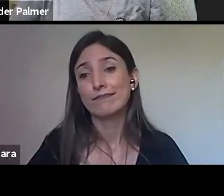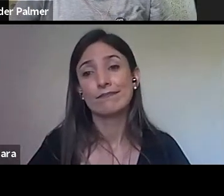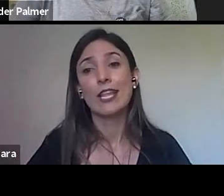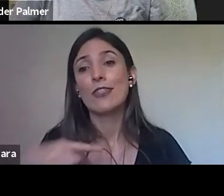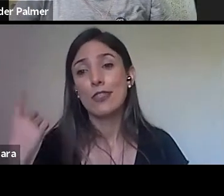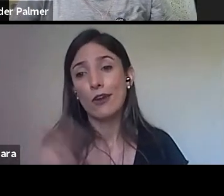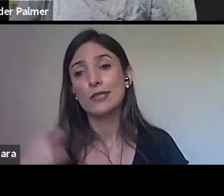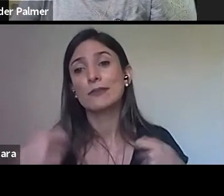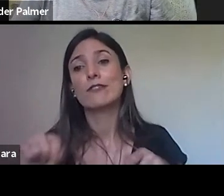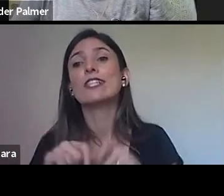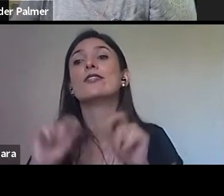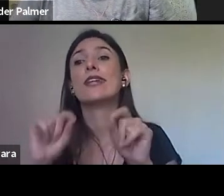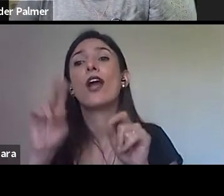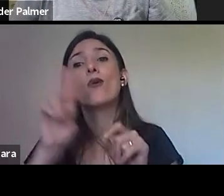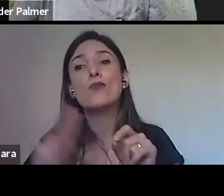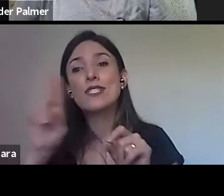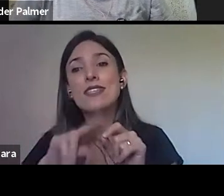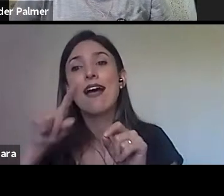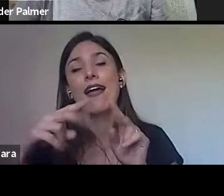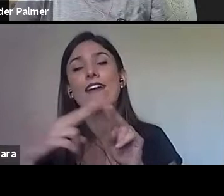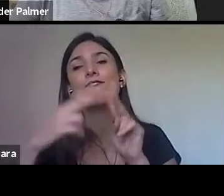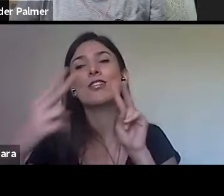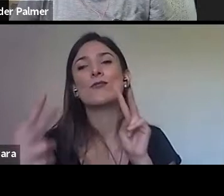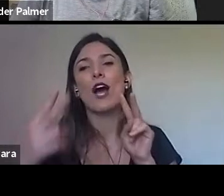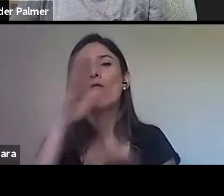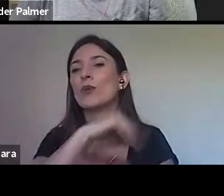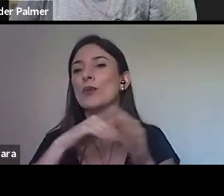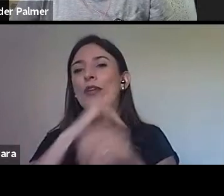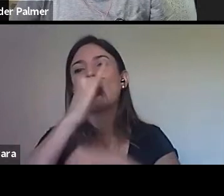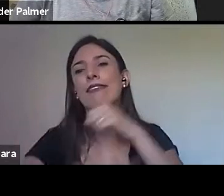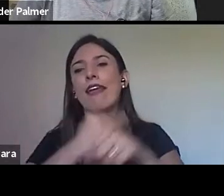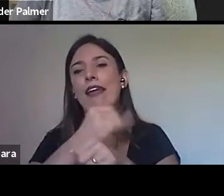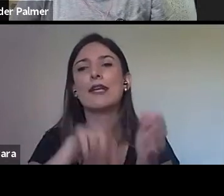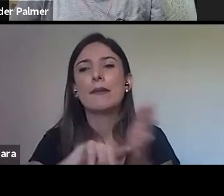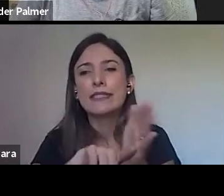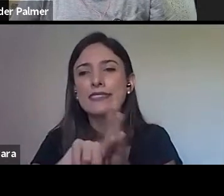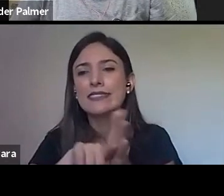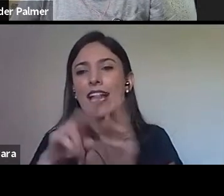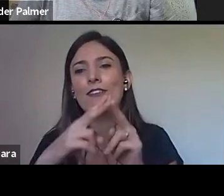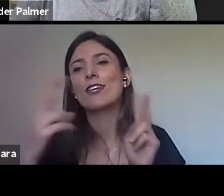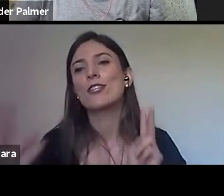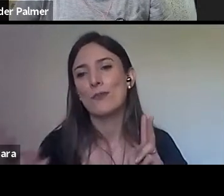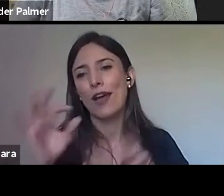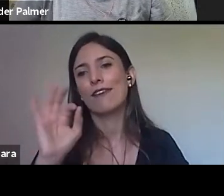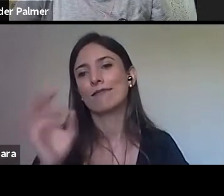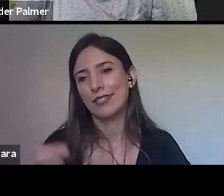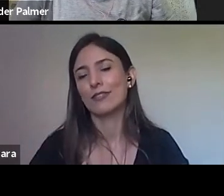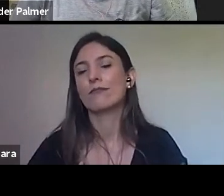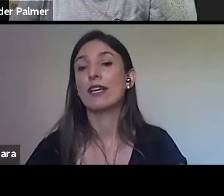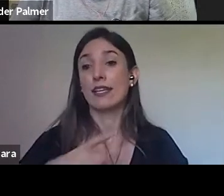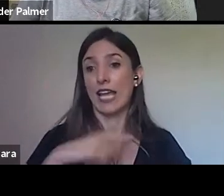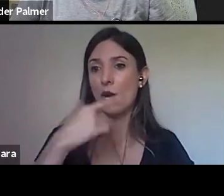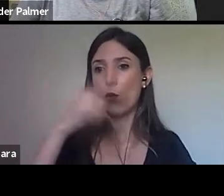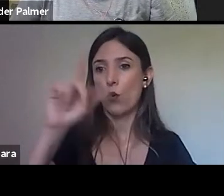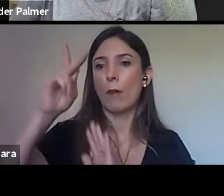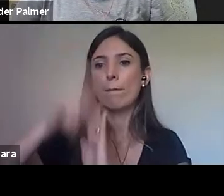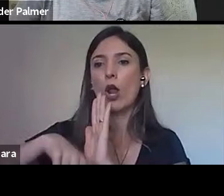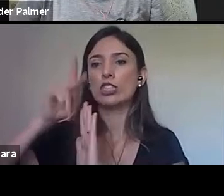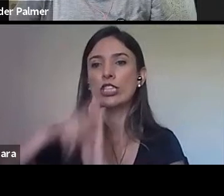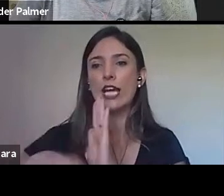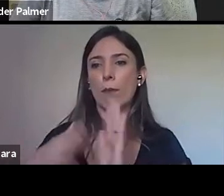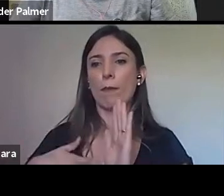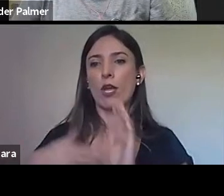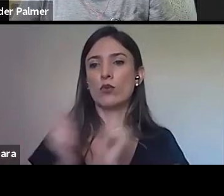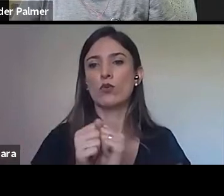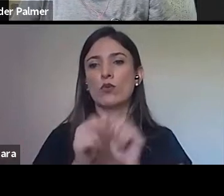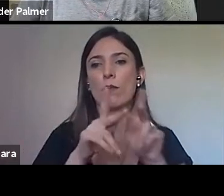virtuais, né? não dá para a gente ir muito além, né? Existe um outro projeto, o meu com o professor Ângelo,